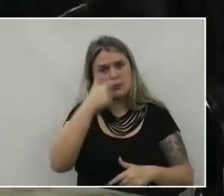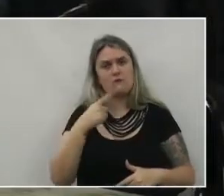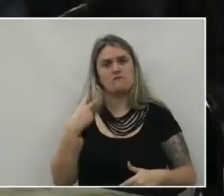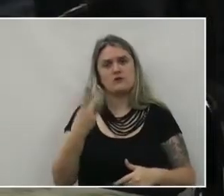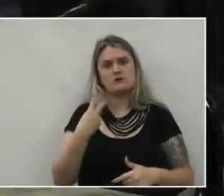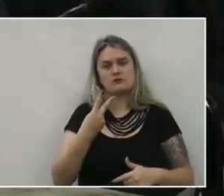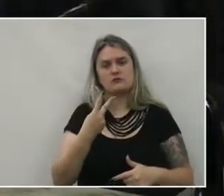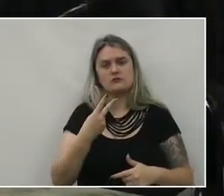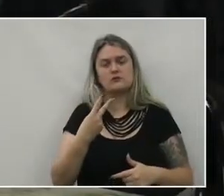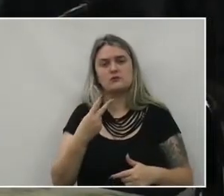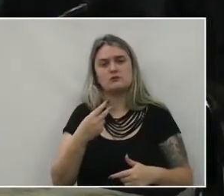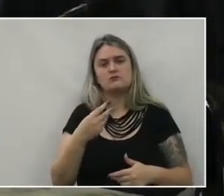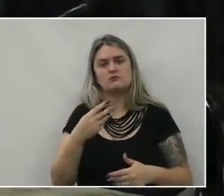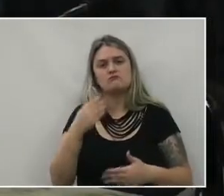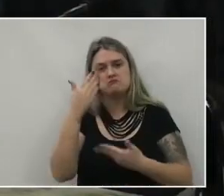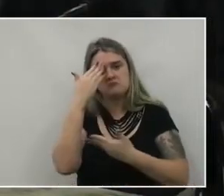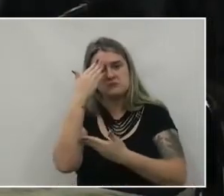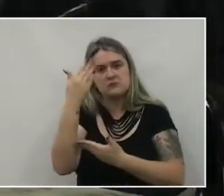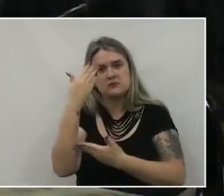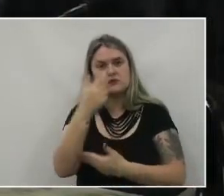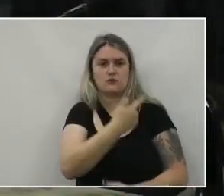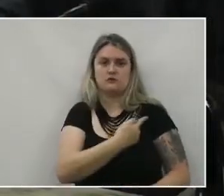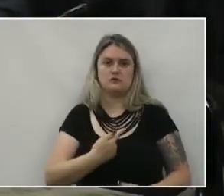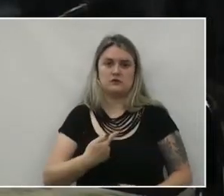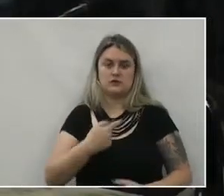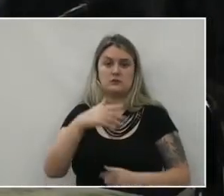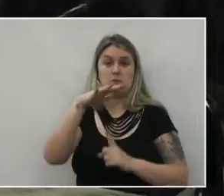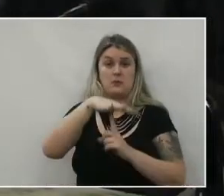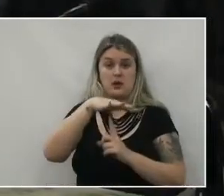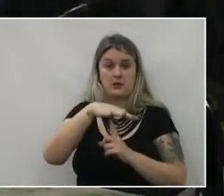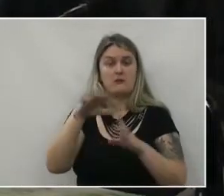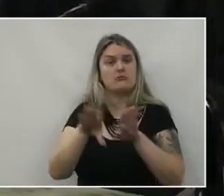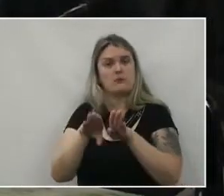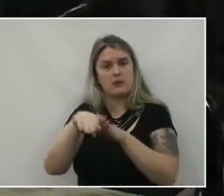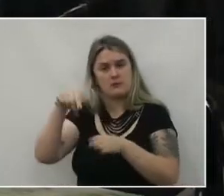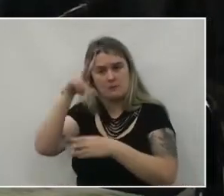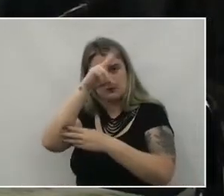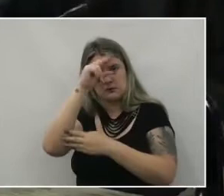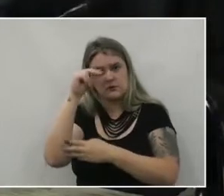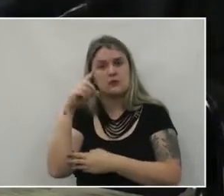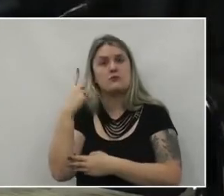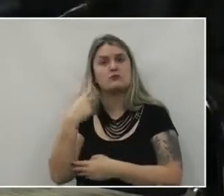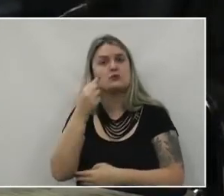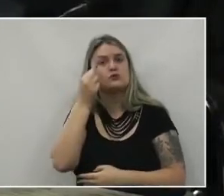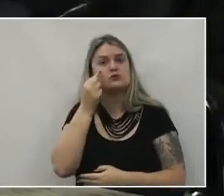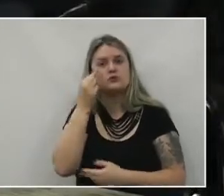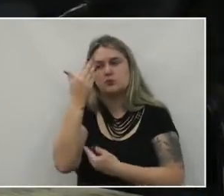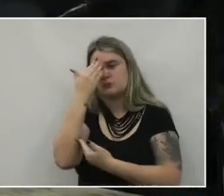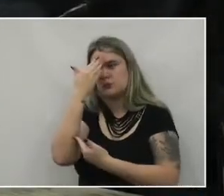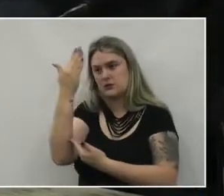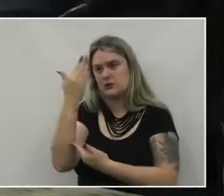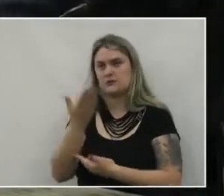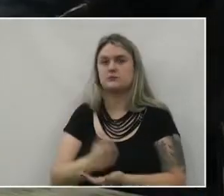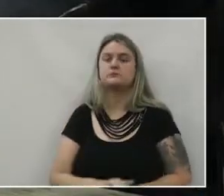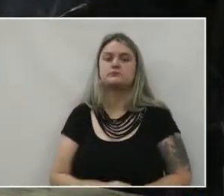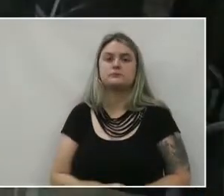trabalho Feito em conjunto Governo do Paraná Administração do União Vitória E o deputado Hussein Bacri É isso Senhores vereadores